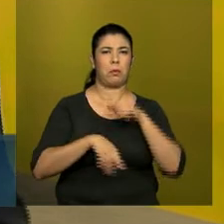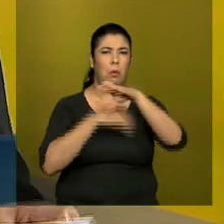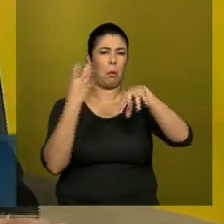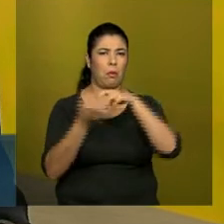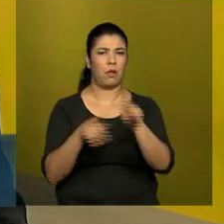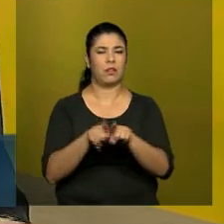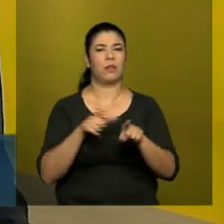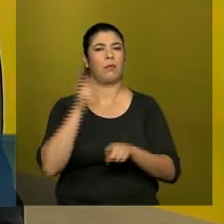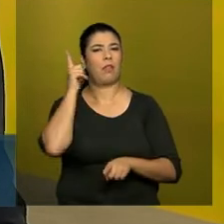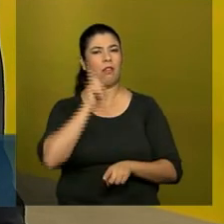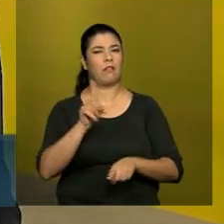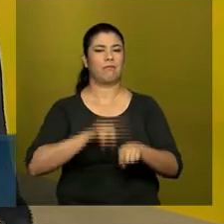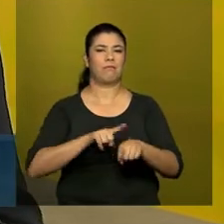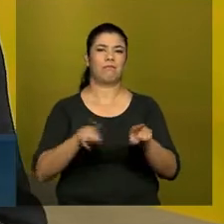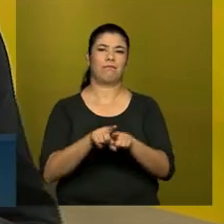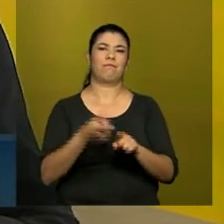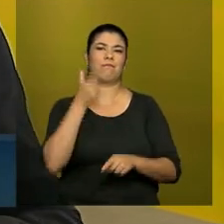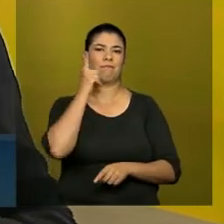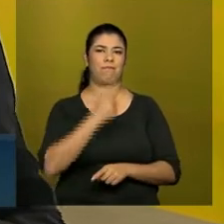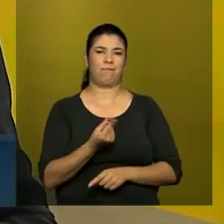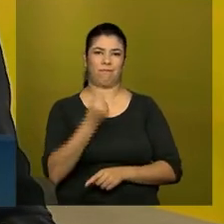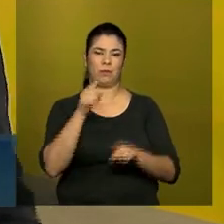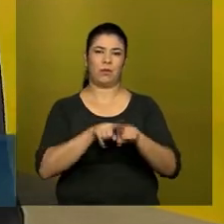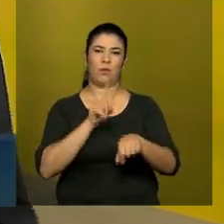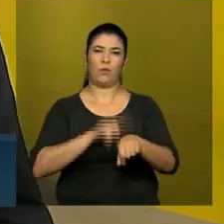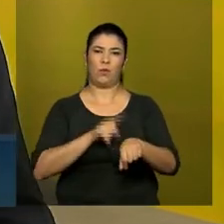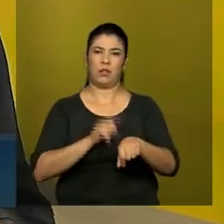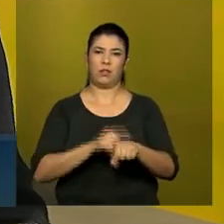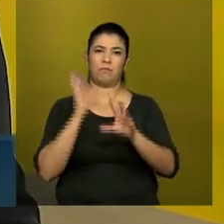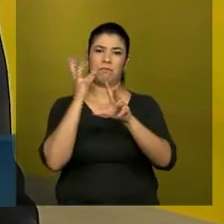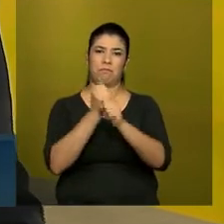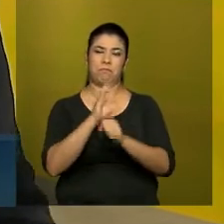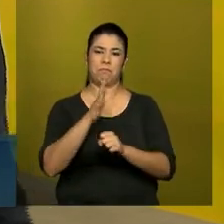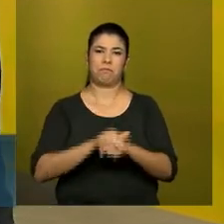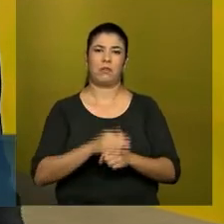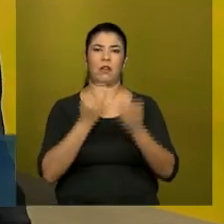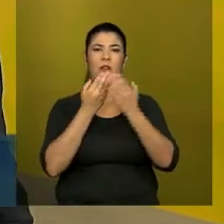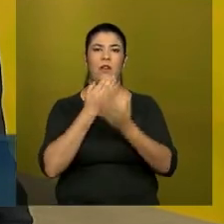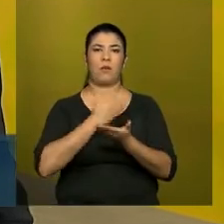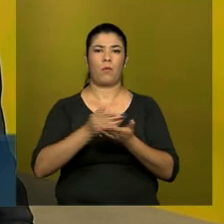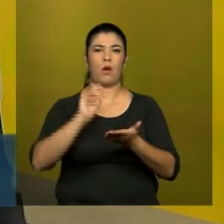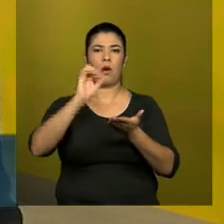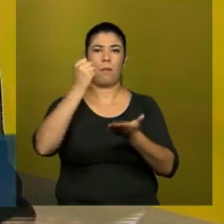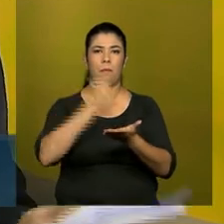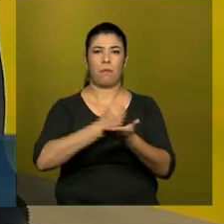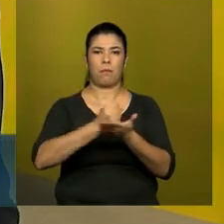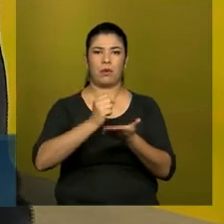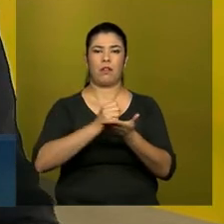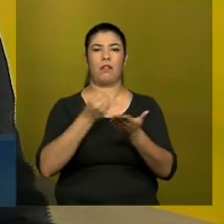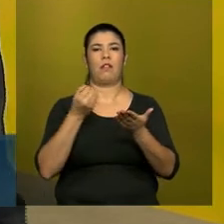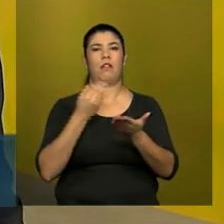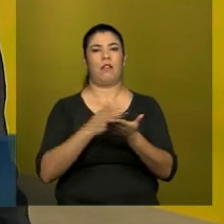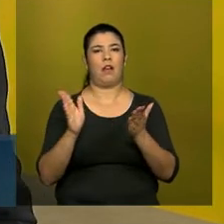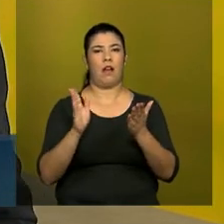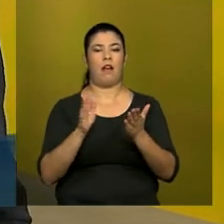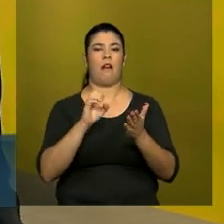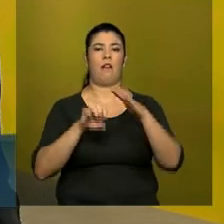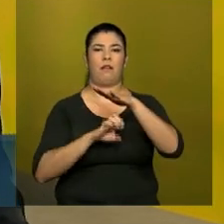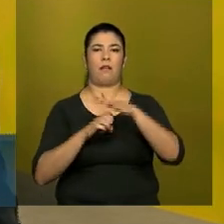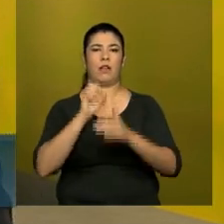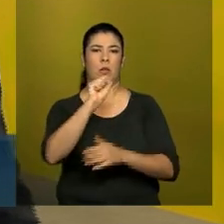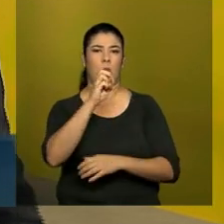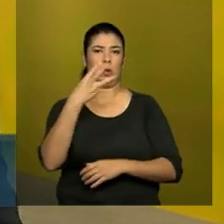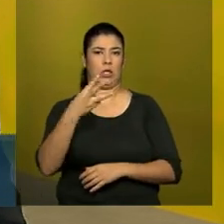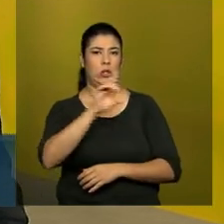tragam ganho de tempo e dinheiro. O tempo médio para a abertura de uma empresa, por exemplo, pode passar de até 83 dias para